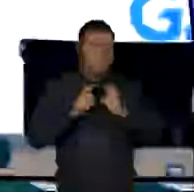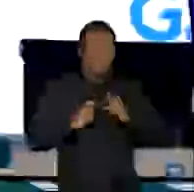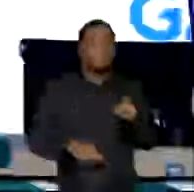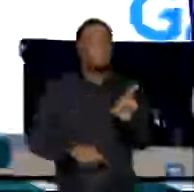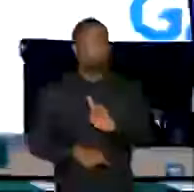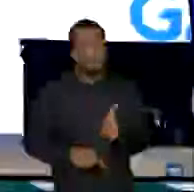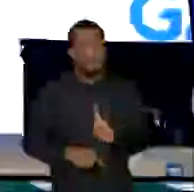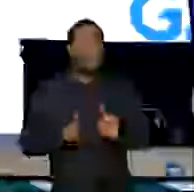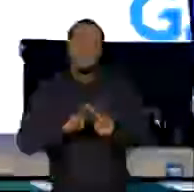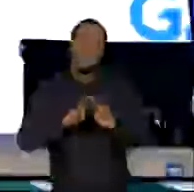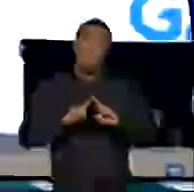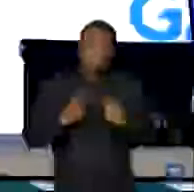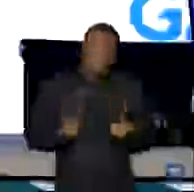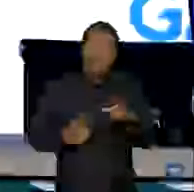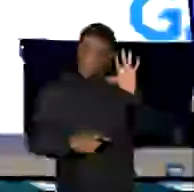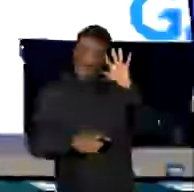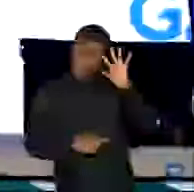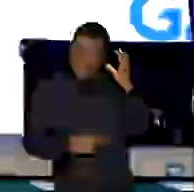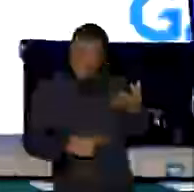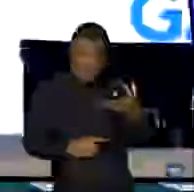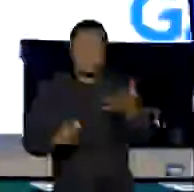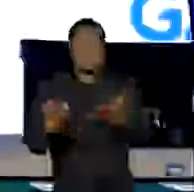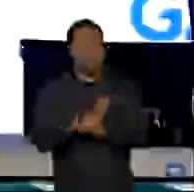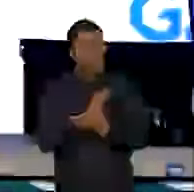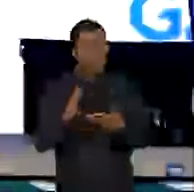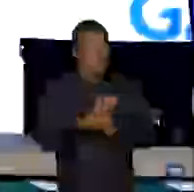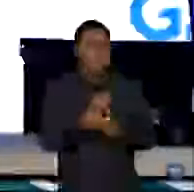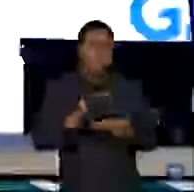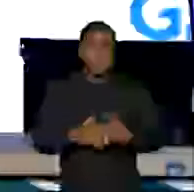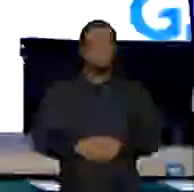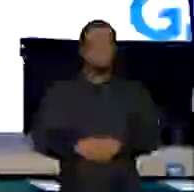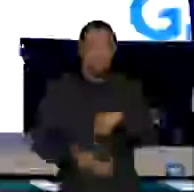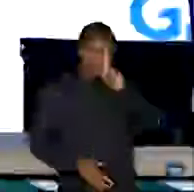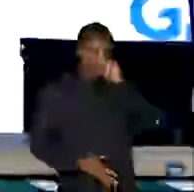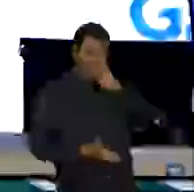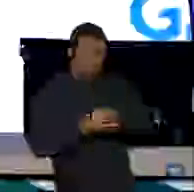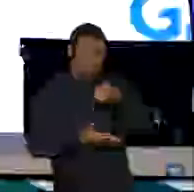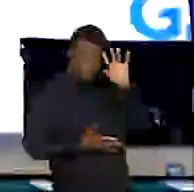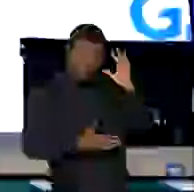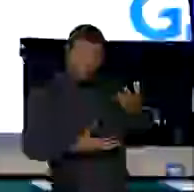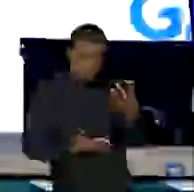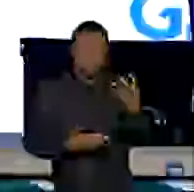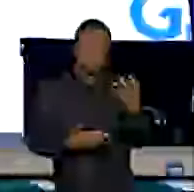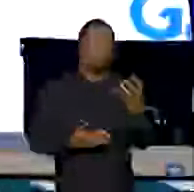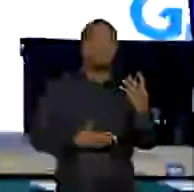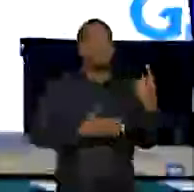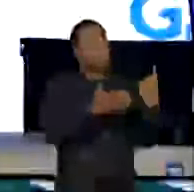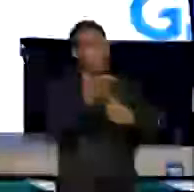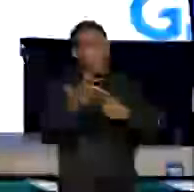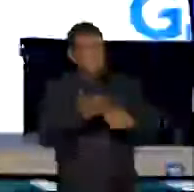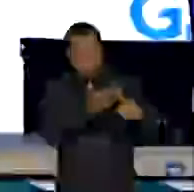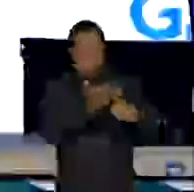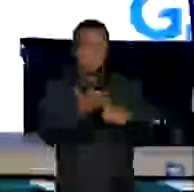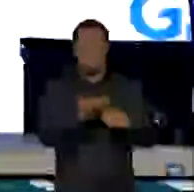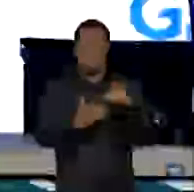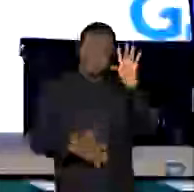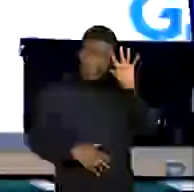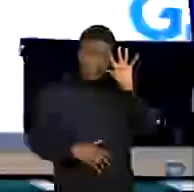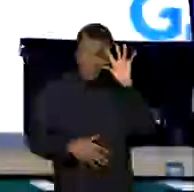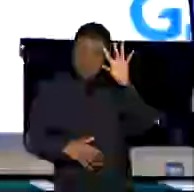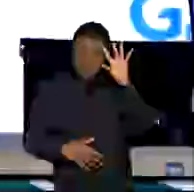das decisões aqui tomadas, elas podem, são consensos que podem